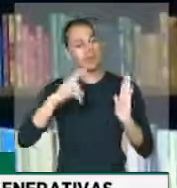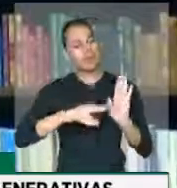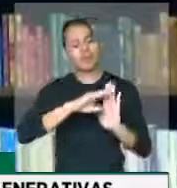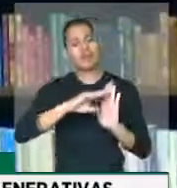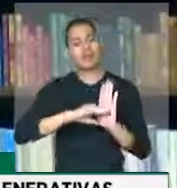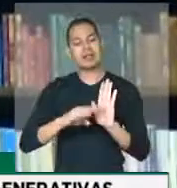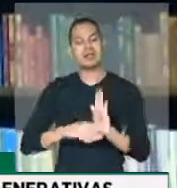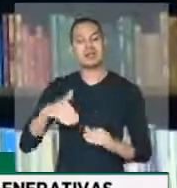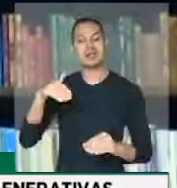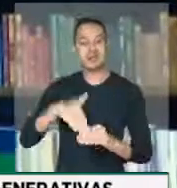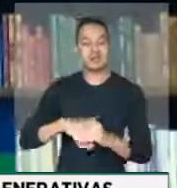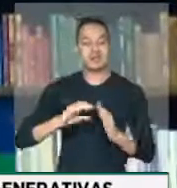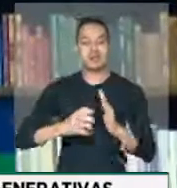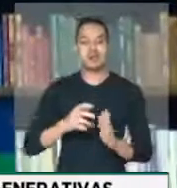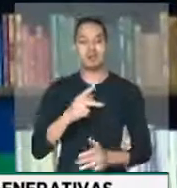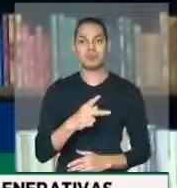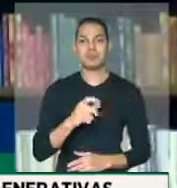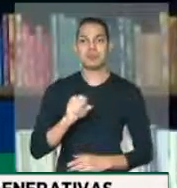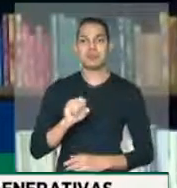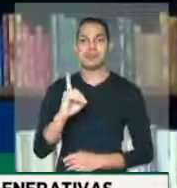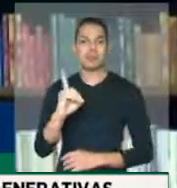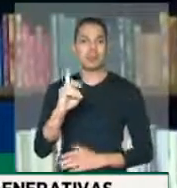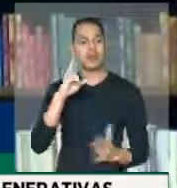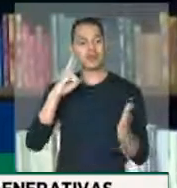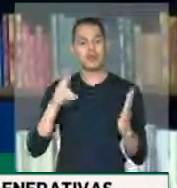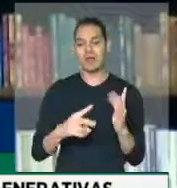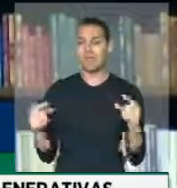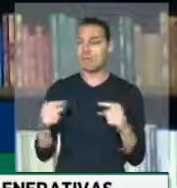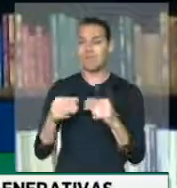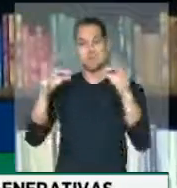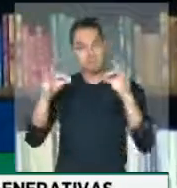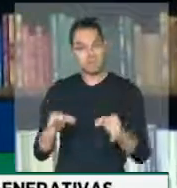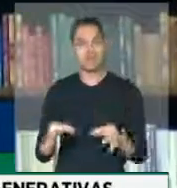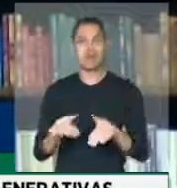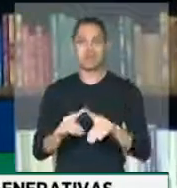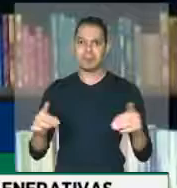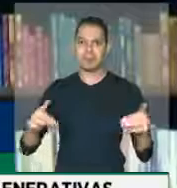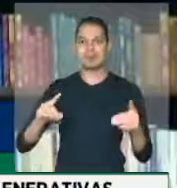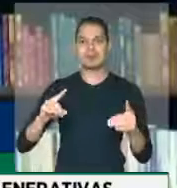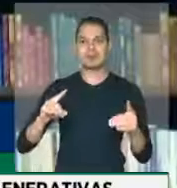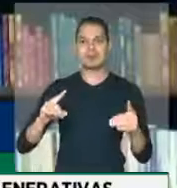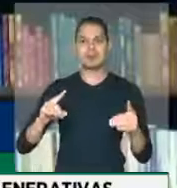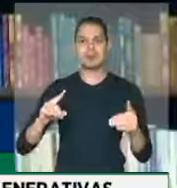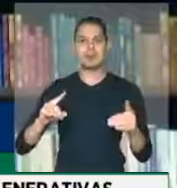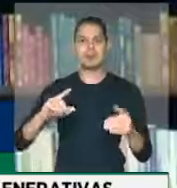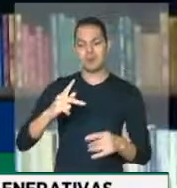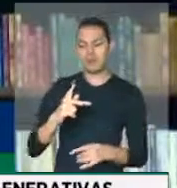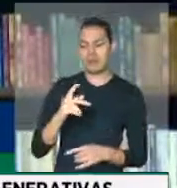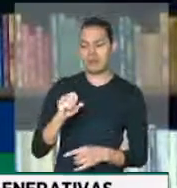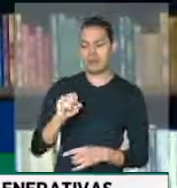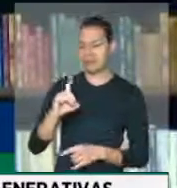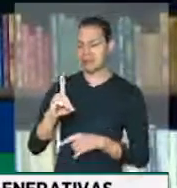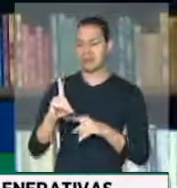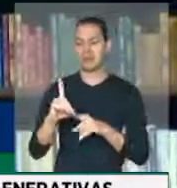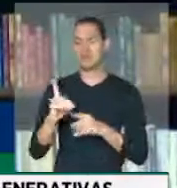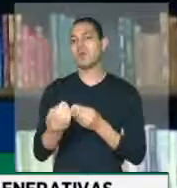da bancada do PSD. Mas isto não significa que o PSD